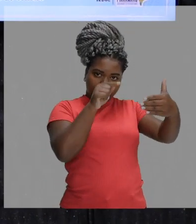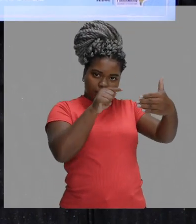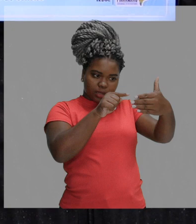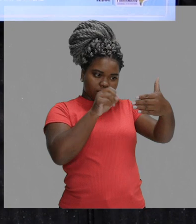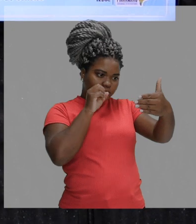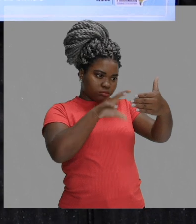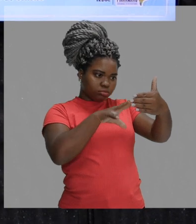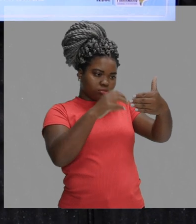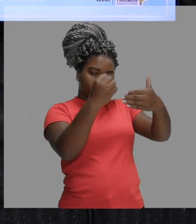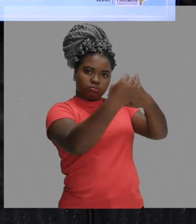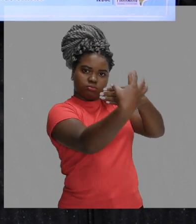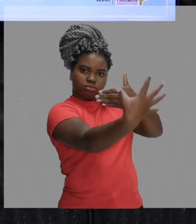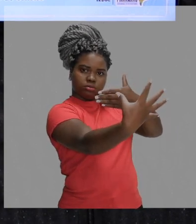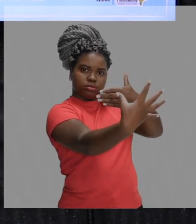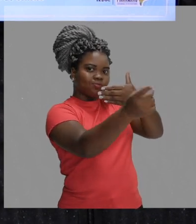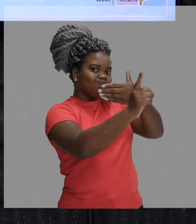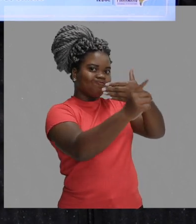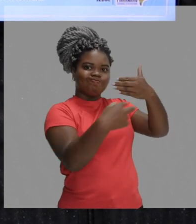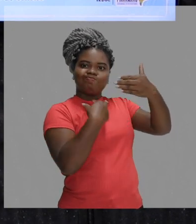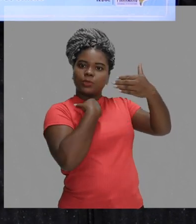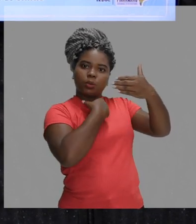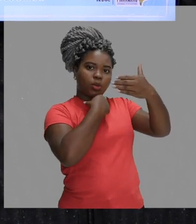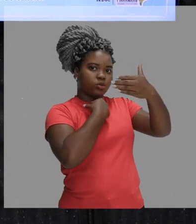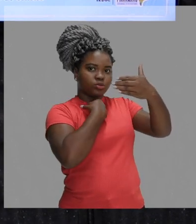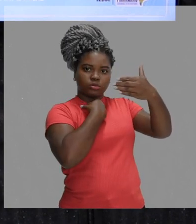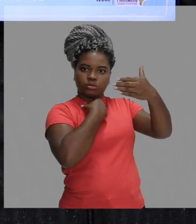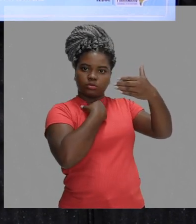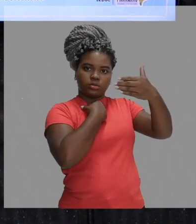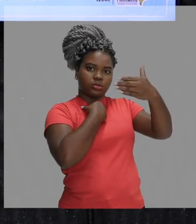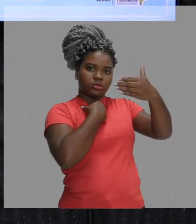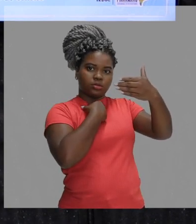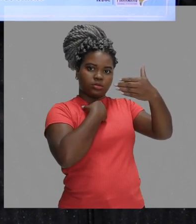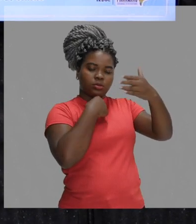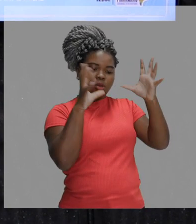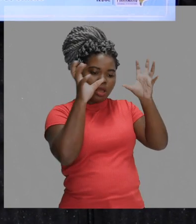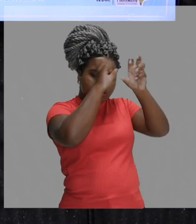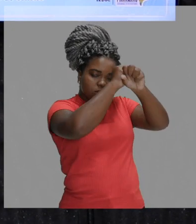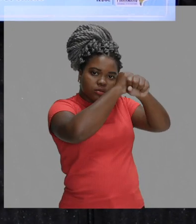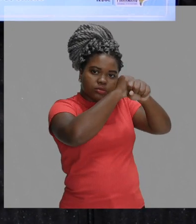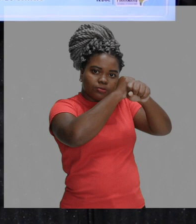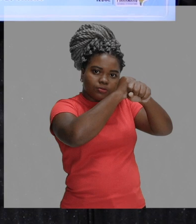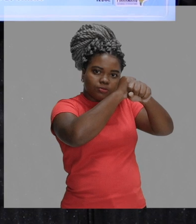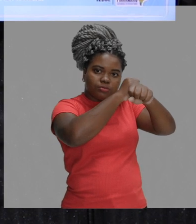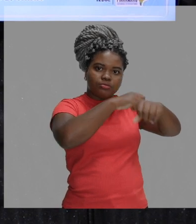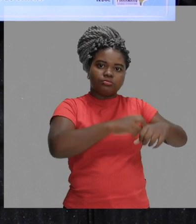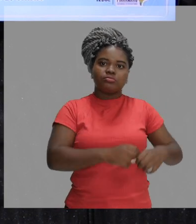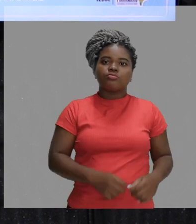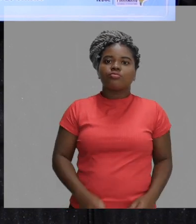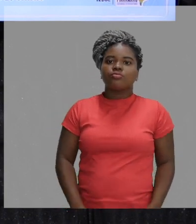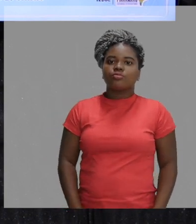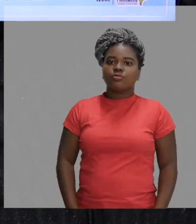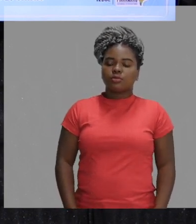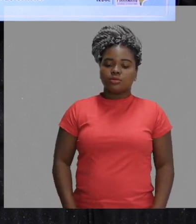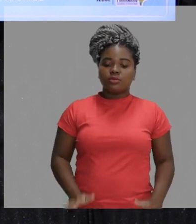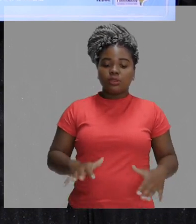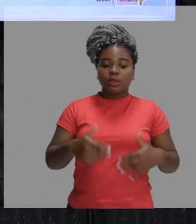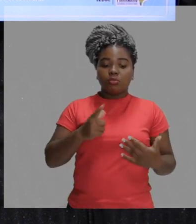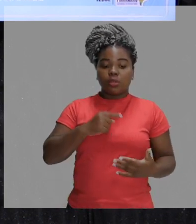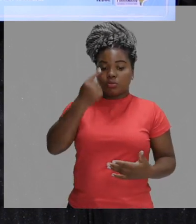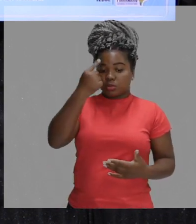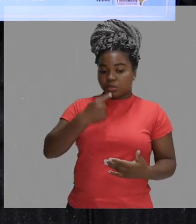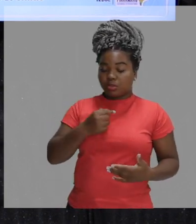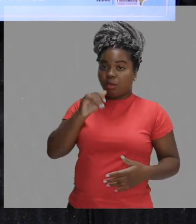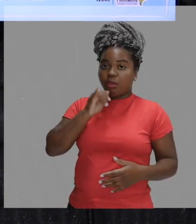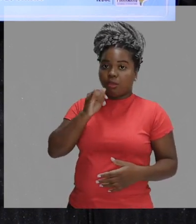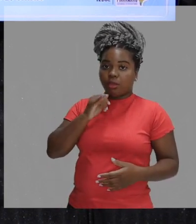elas não refletem, não há reflexão nessas paredes. Tá ok? Bom, então, aqui a imagem.